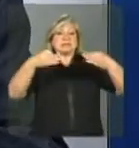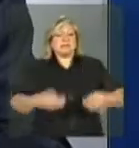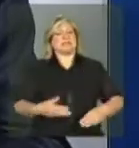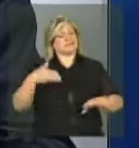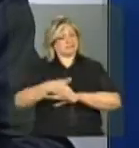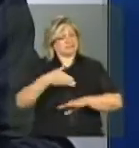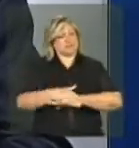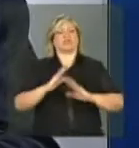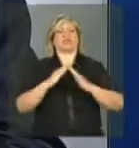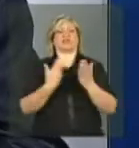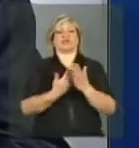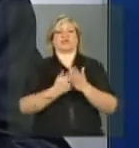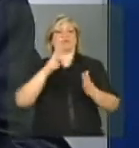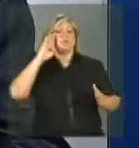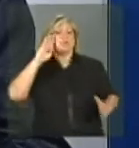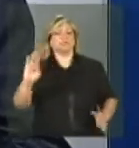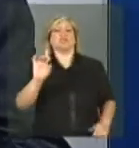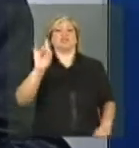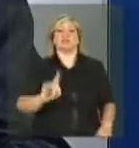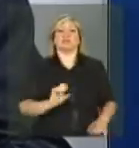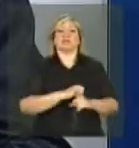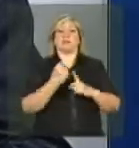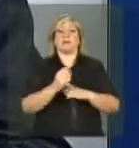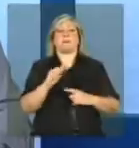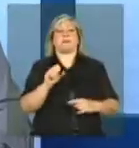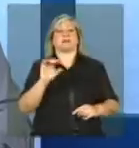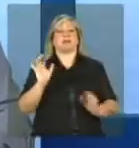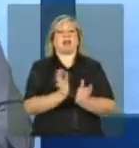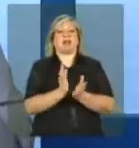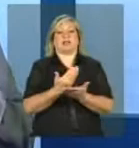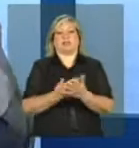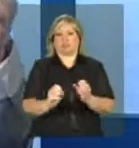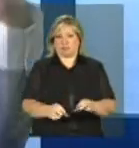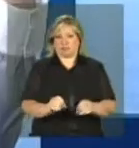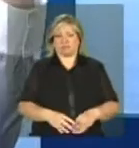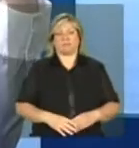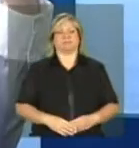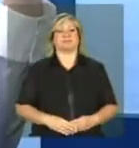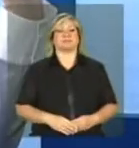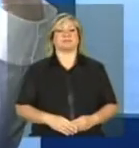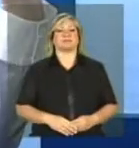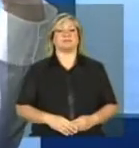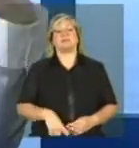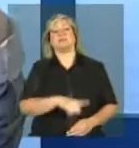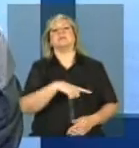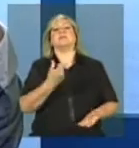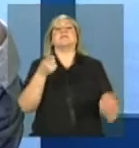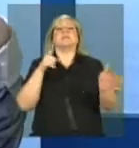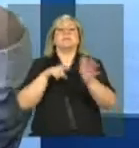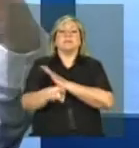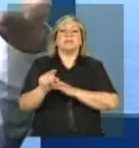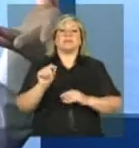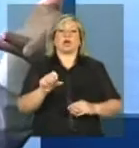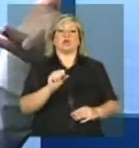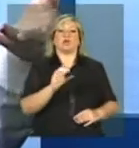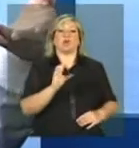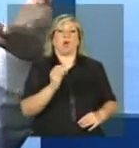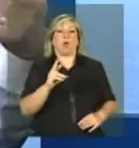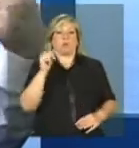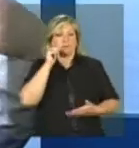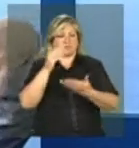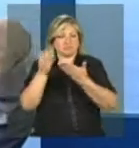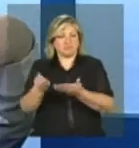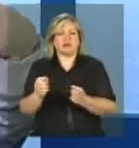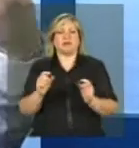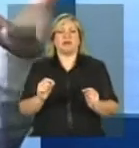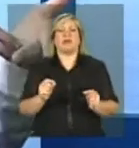dos direitos sociais básicos da área da educação. Socorro, como que a rede de assistência social atua nesse caso? Tanto no esforço